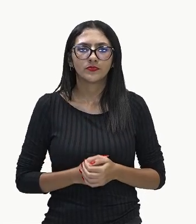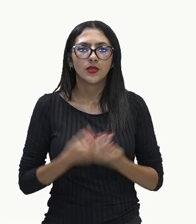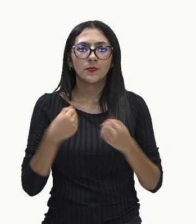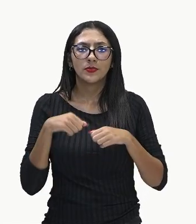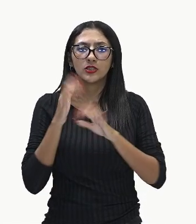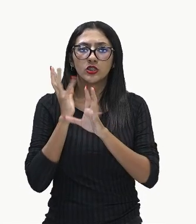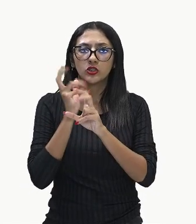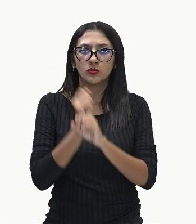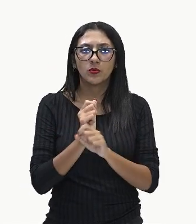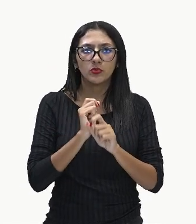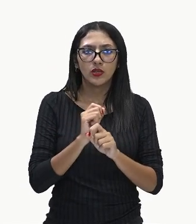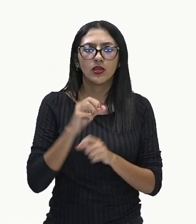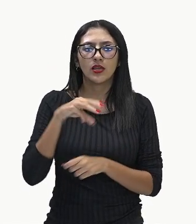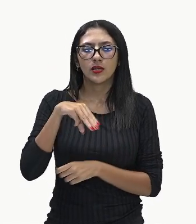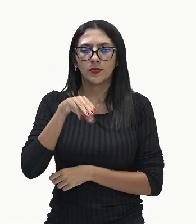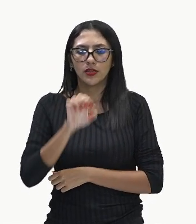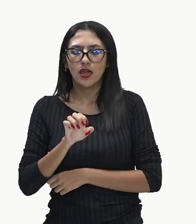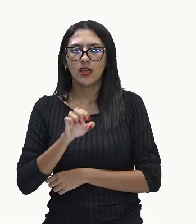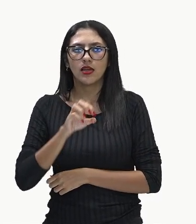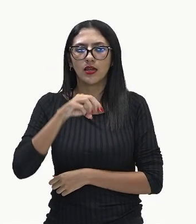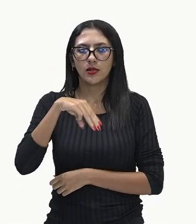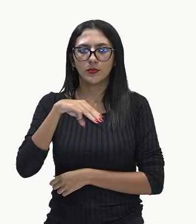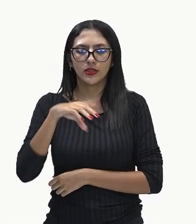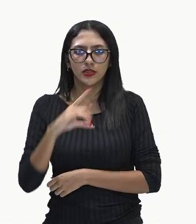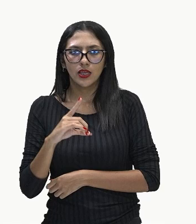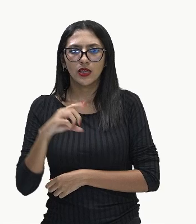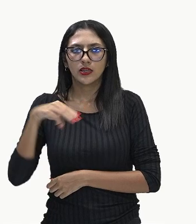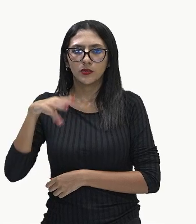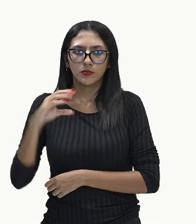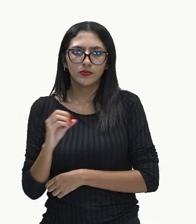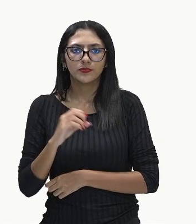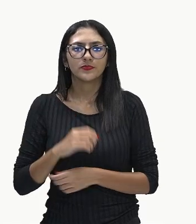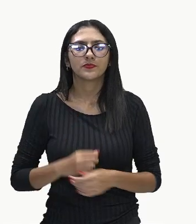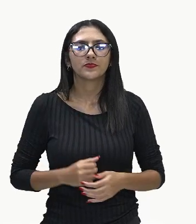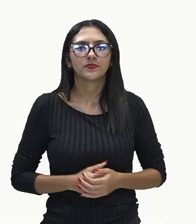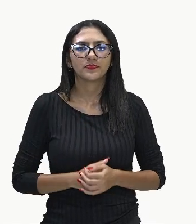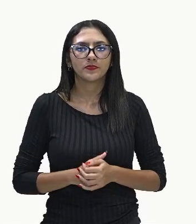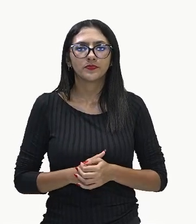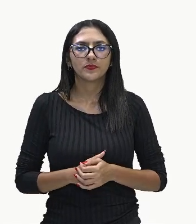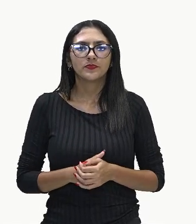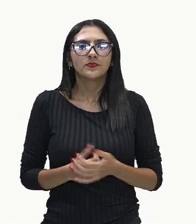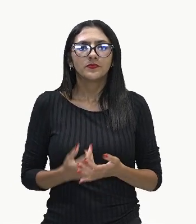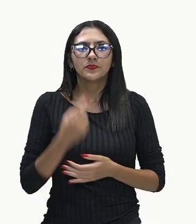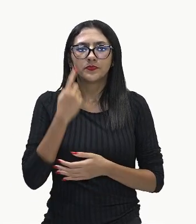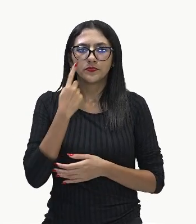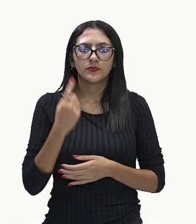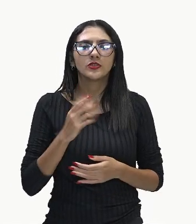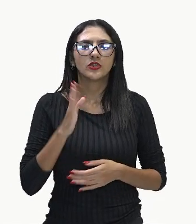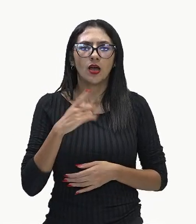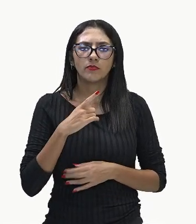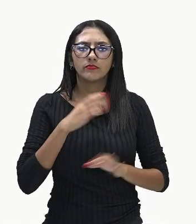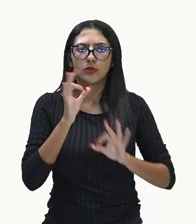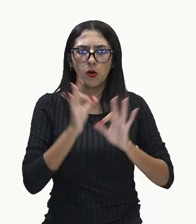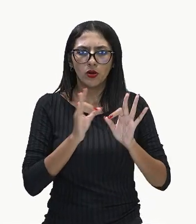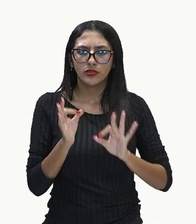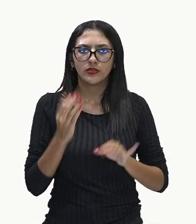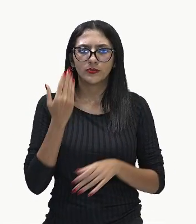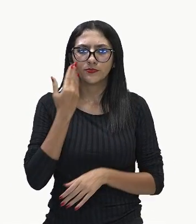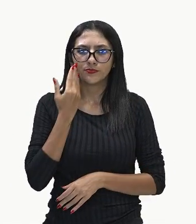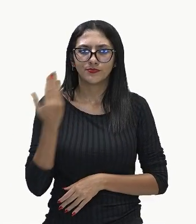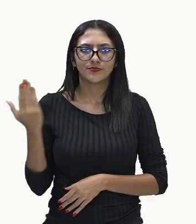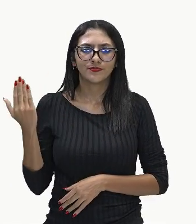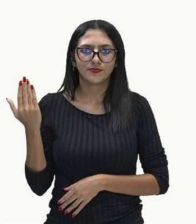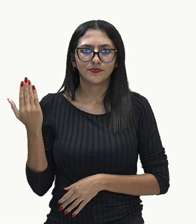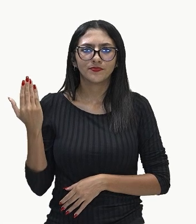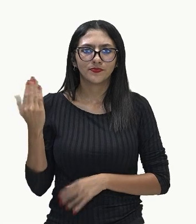e a mediana, já organizamos, ok? Então, aqui, ó, 5, 6, 6, 8, 8,